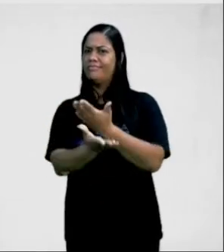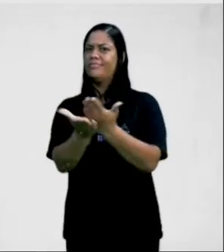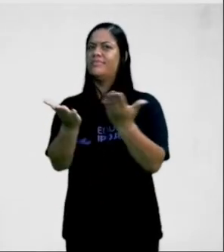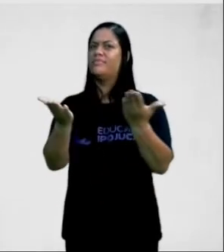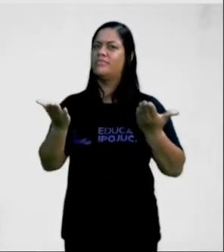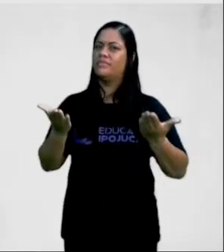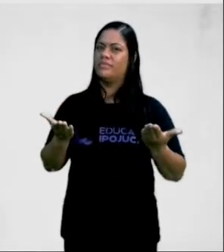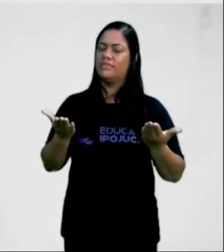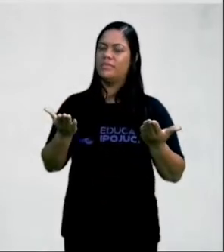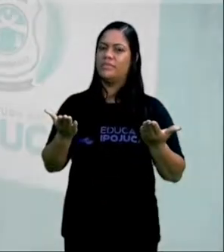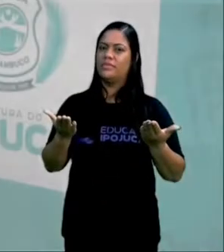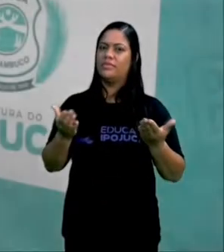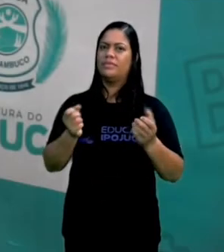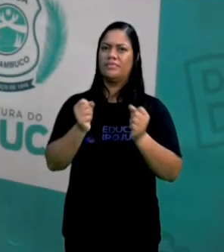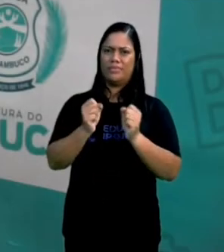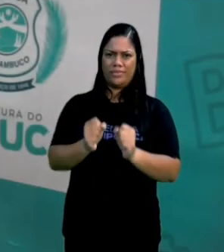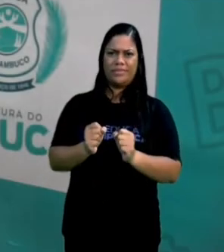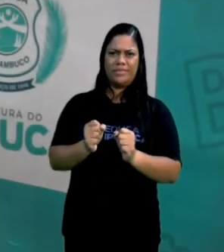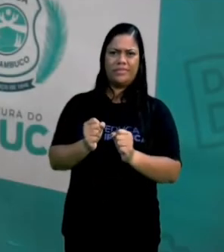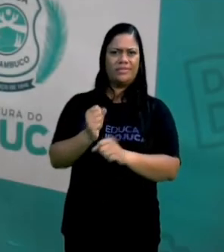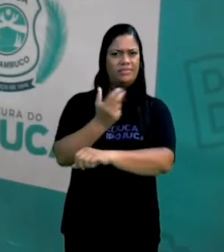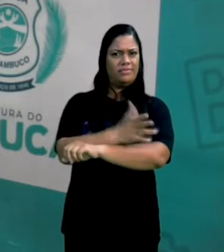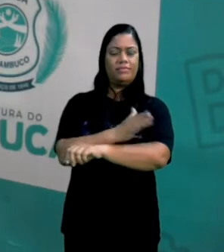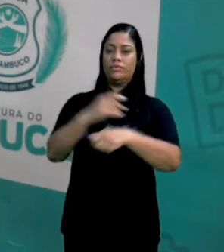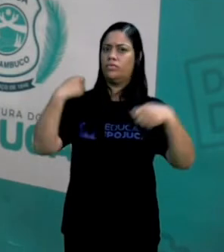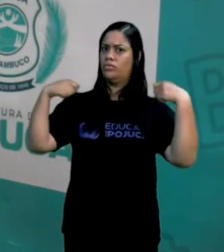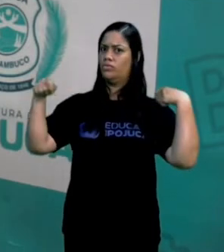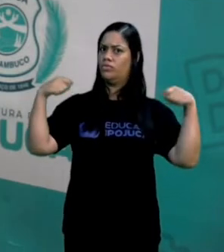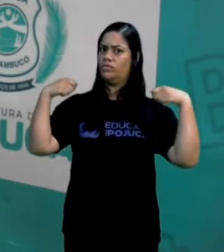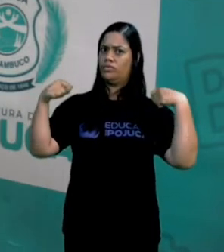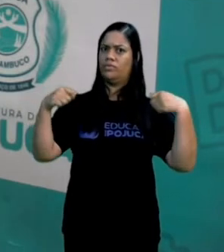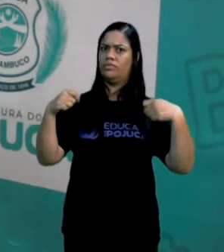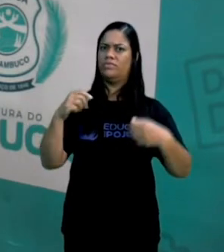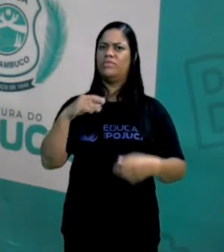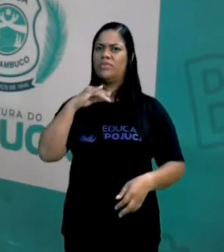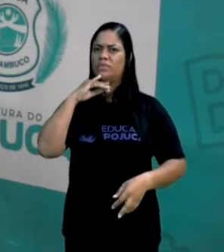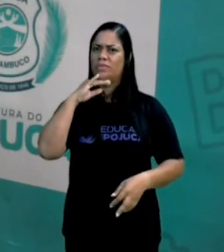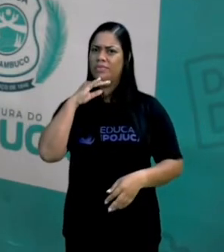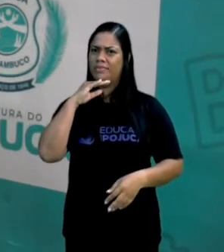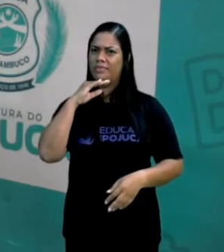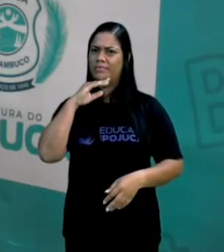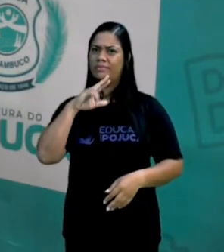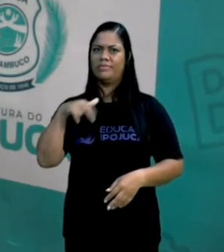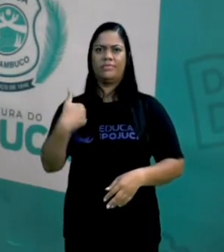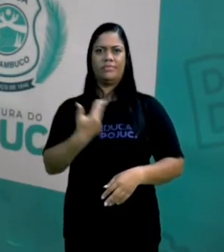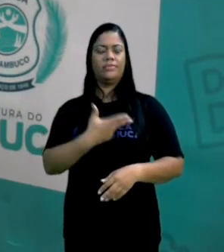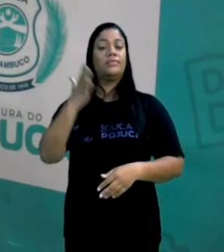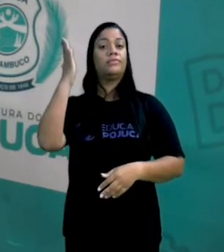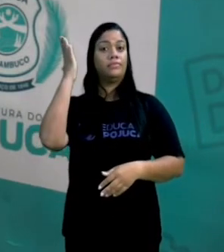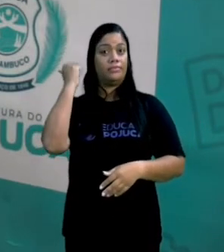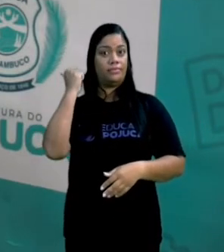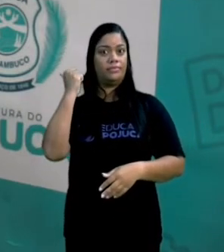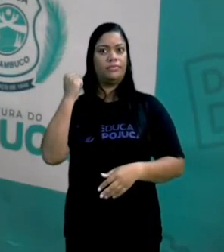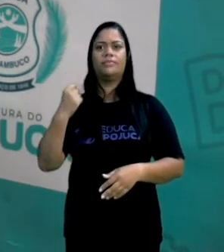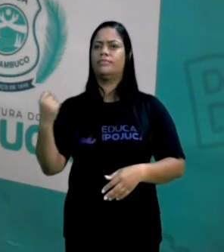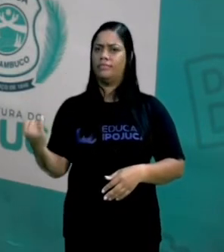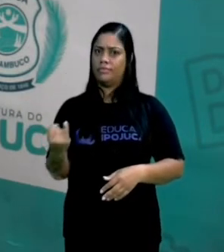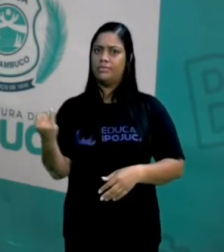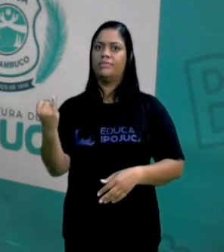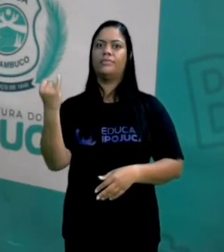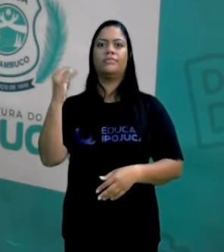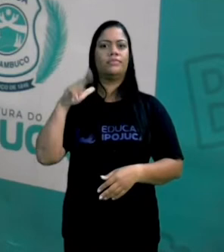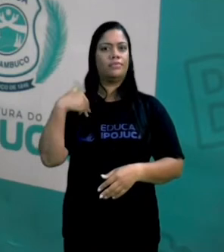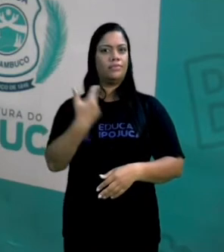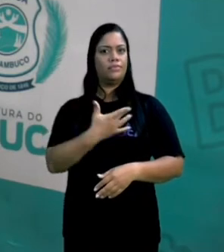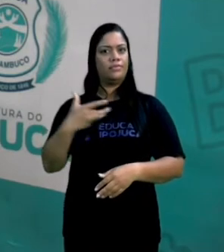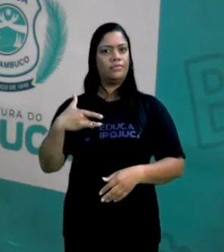né? Há a possibilidade do exercício físico fazer mal sendo um elemento que sabemos de sua importância para a